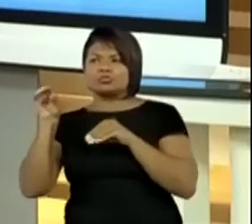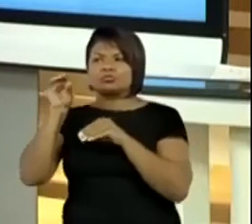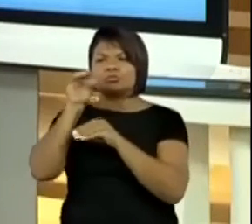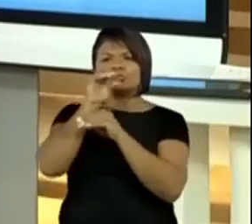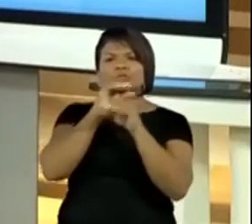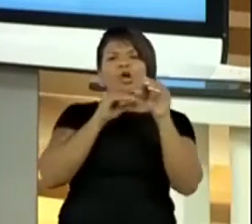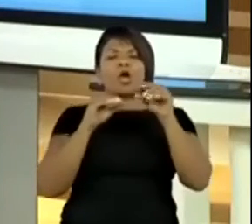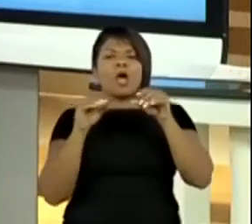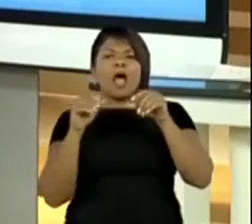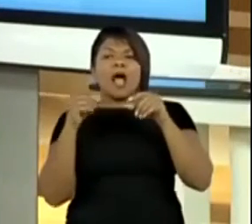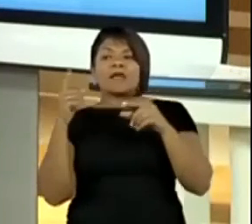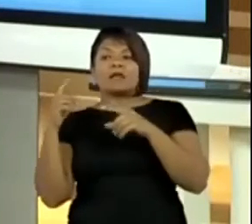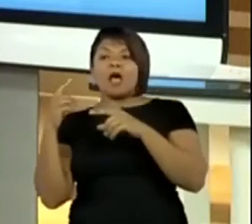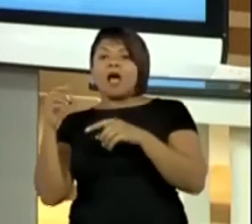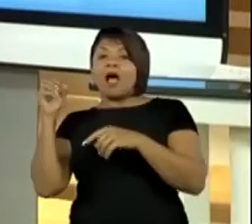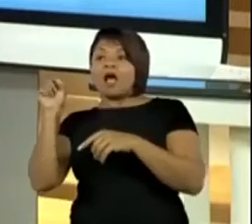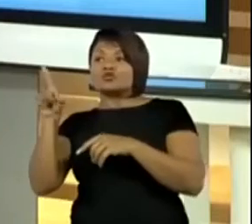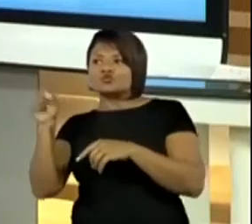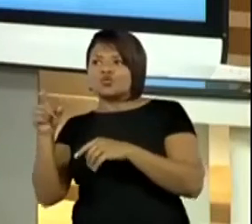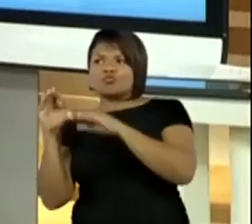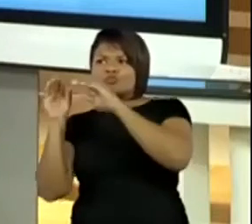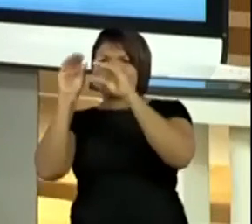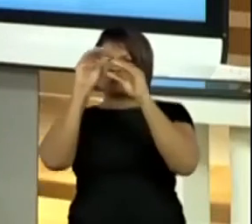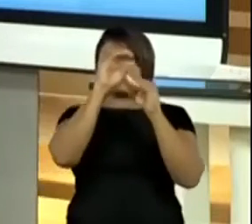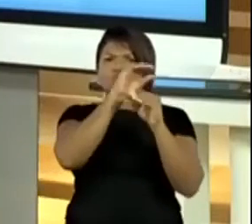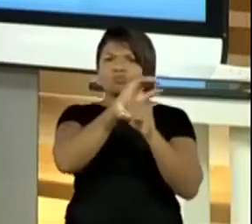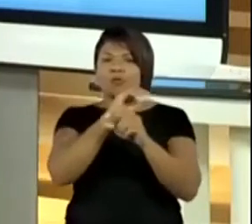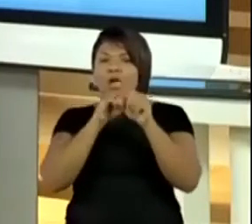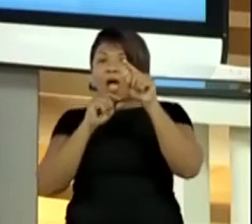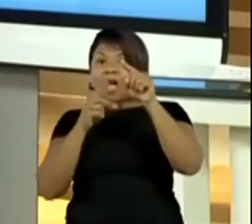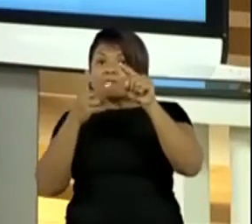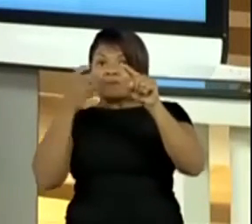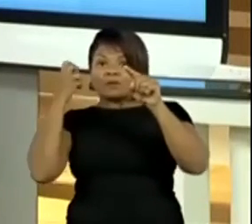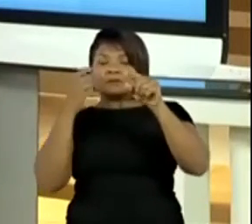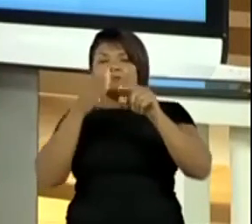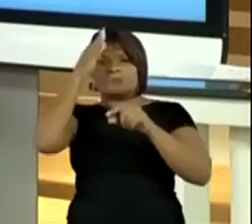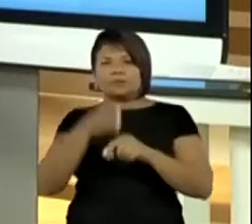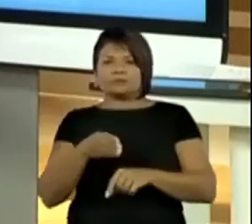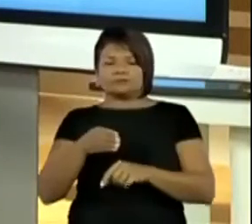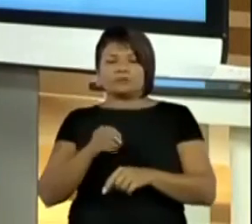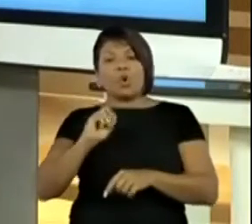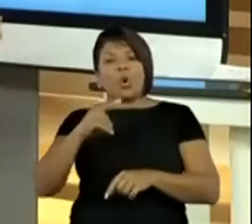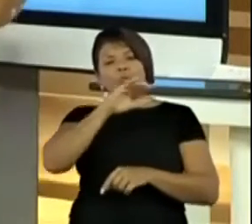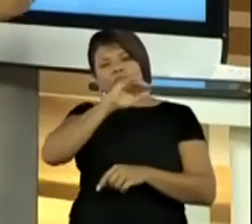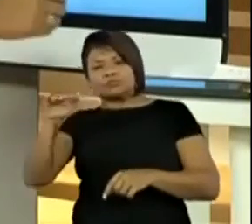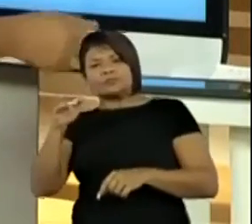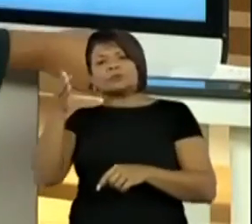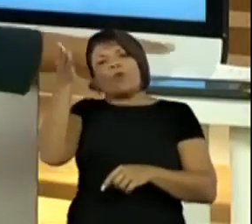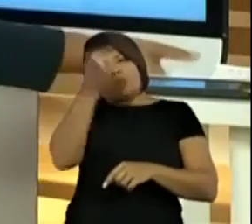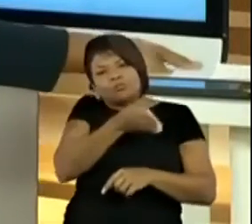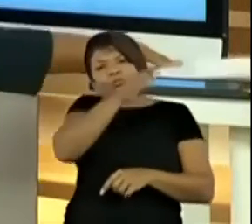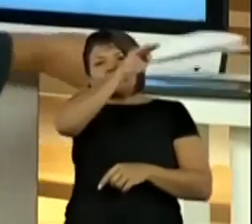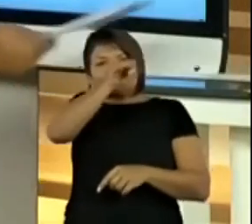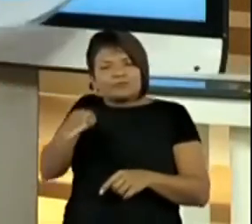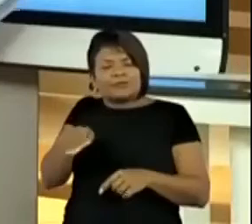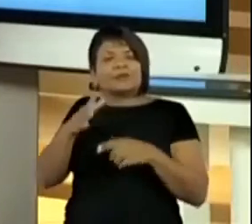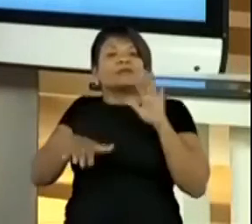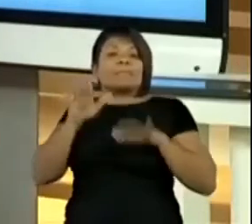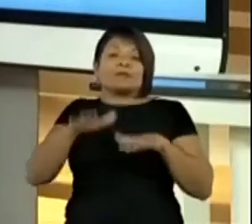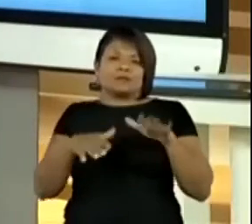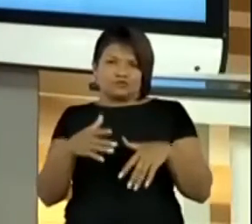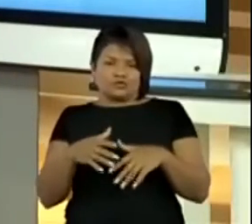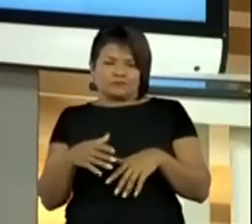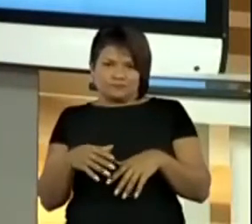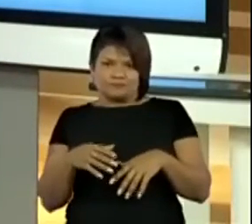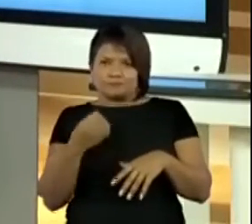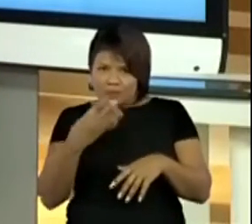tá? Esse é o objetivo do jogo. É você fazer a linha, ok? Então, vamos lá. Vou lançar algumas perguntas para